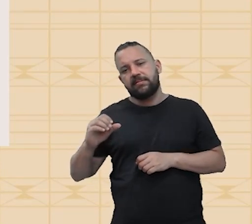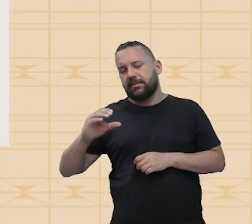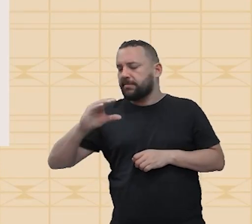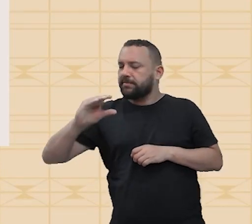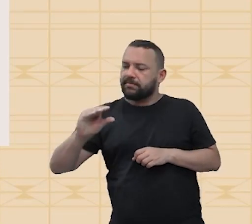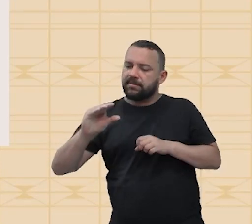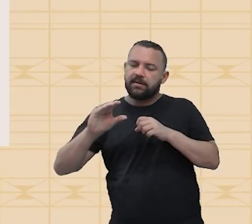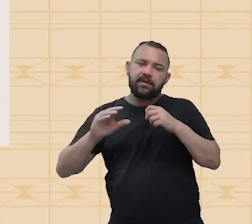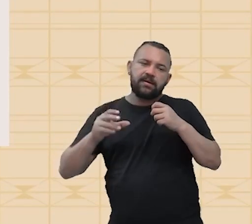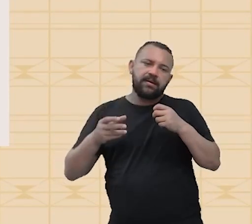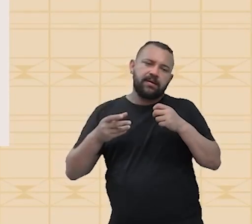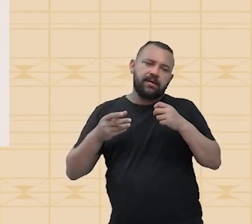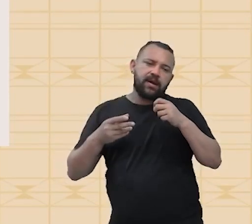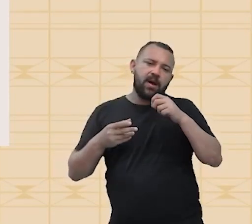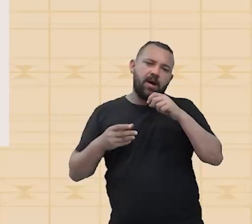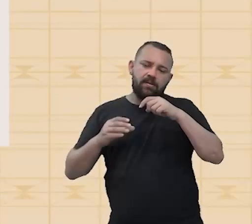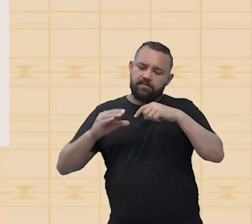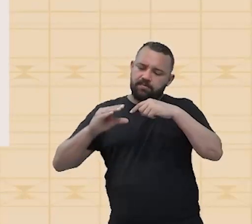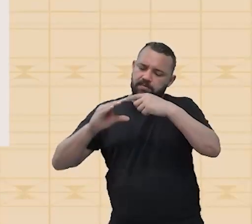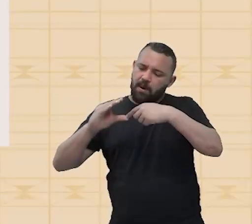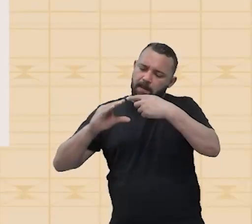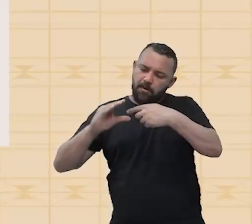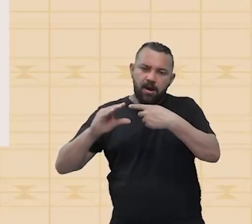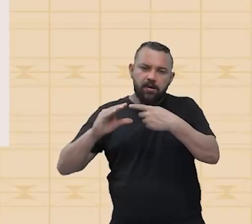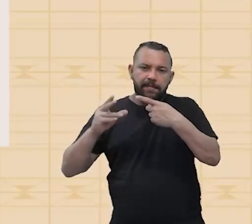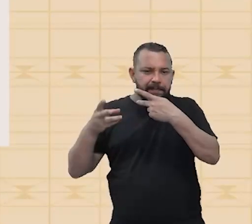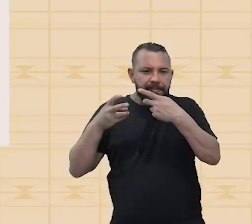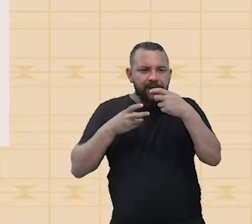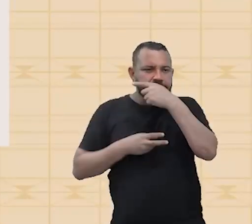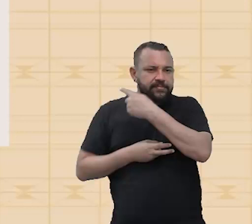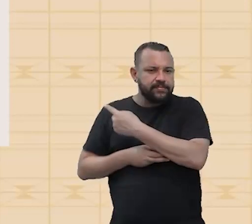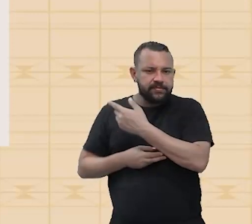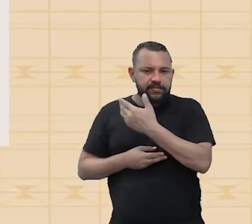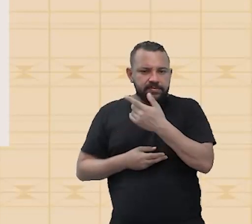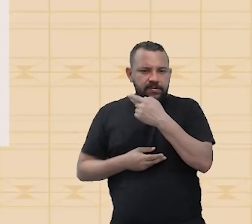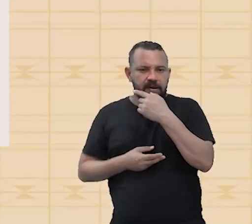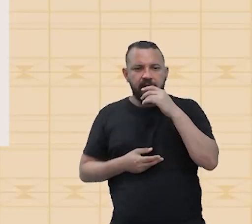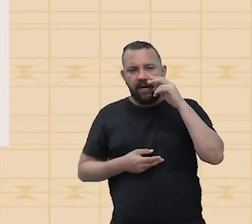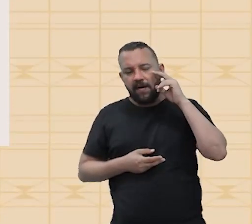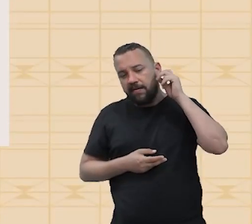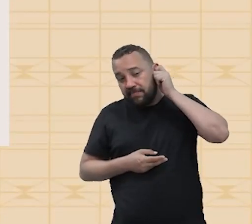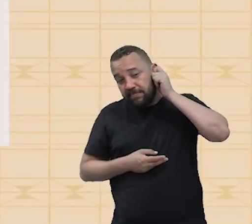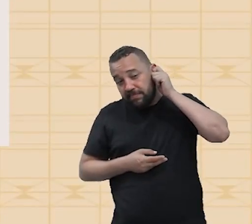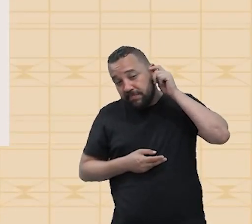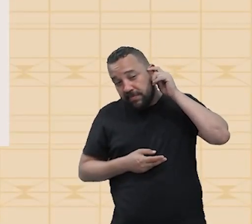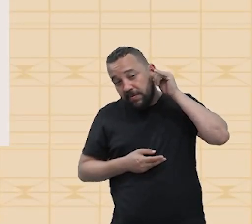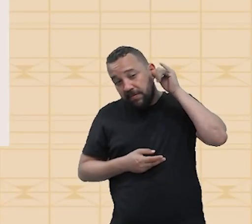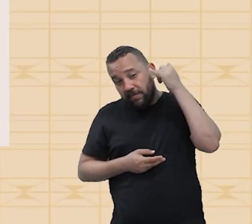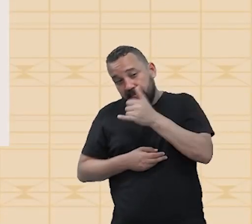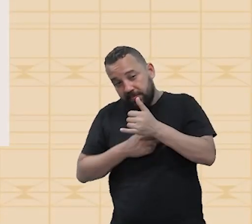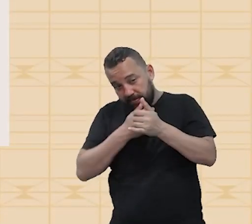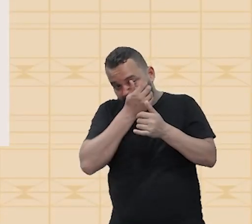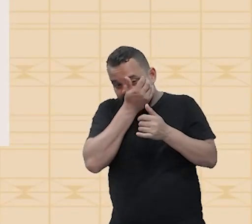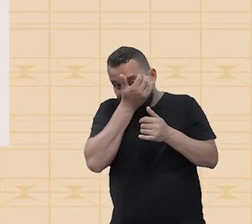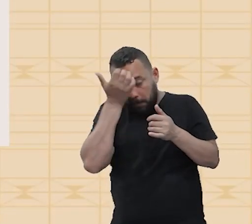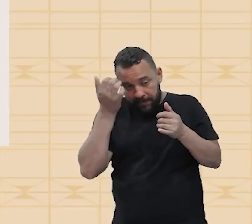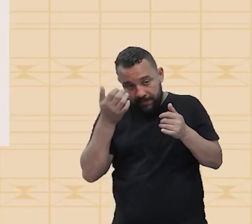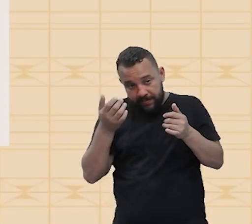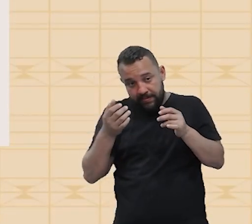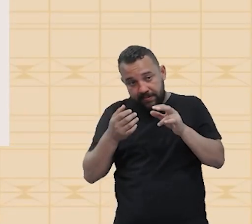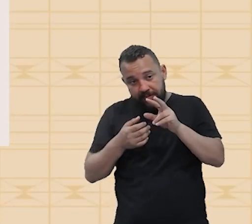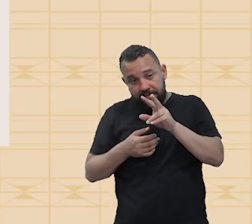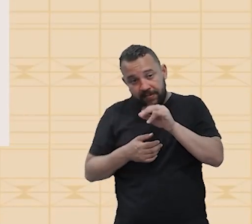que é 4πR². No caso, pessoal, essa intensidade sonora, ela pode e vai definir uma